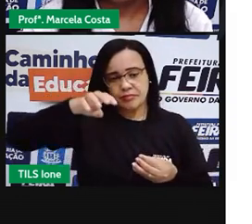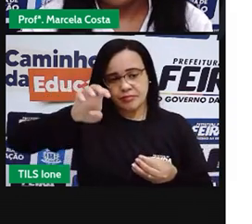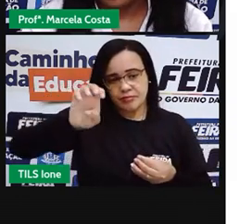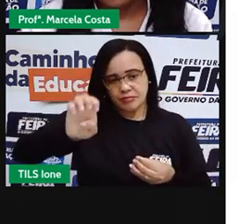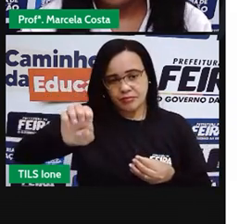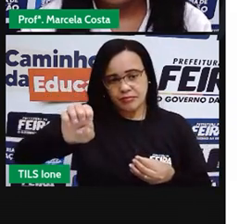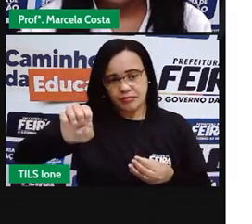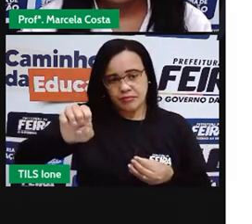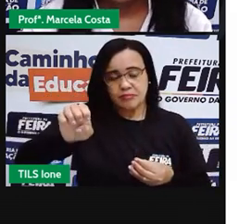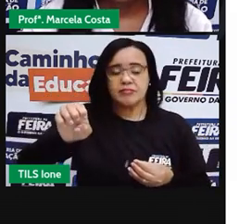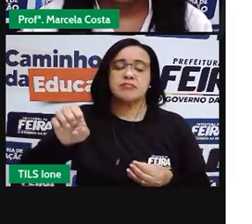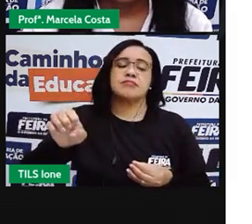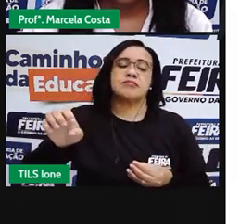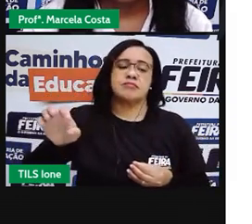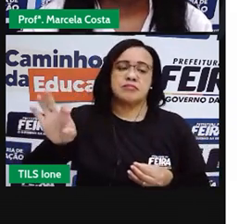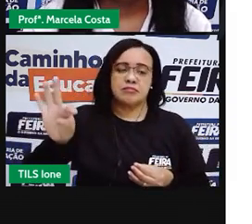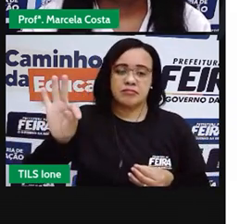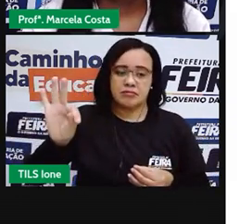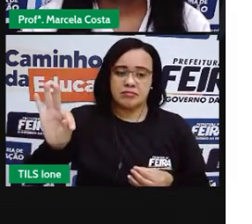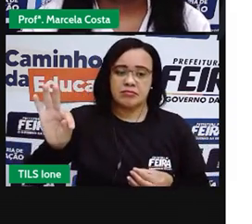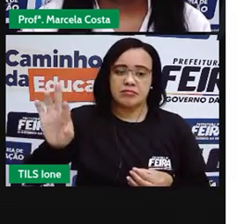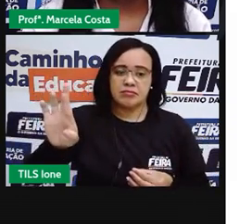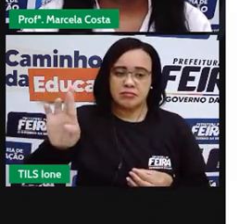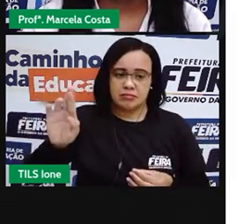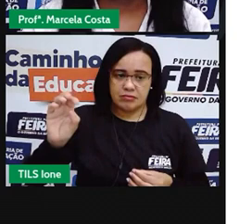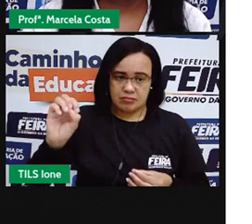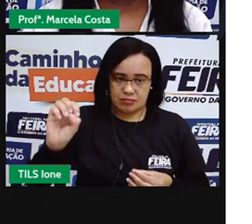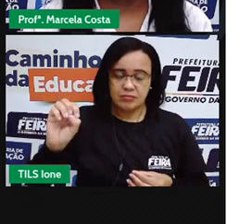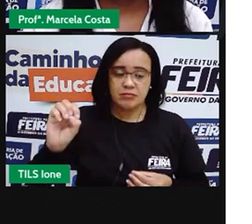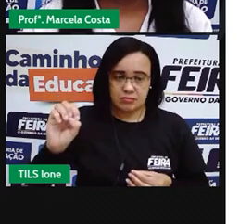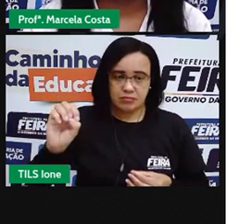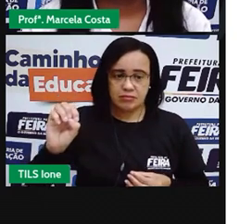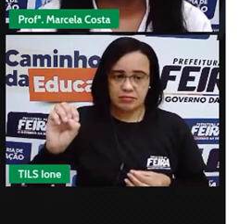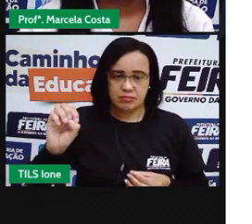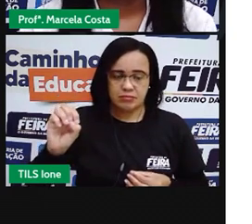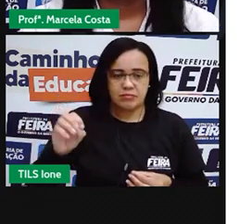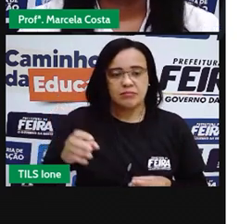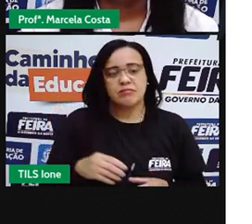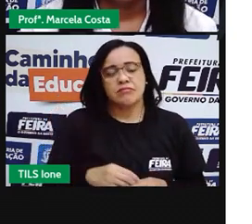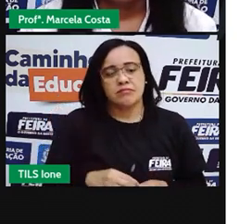E você pode usar ela